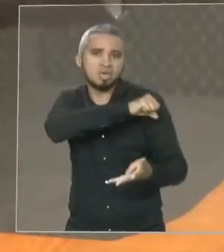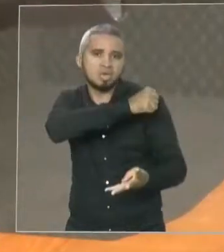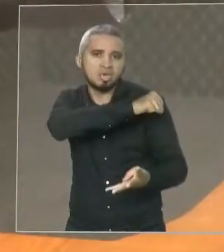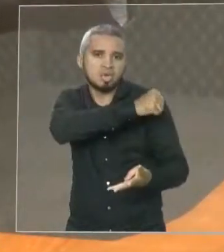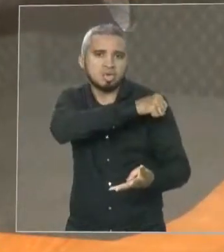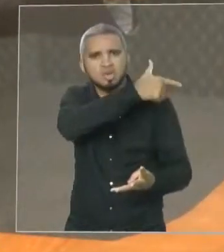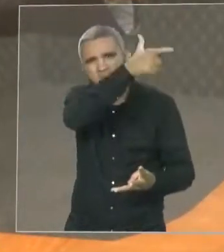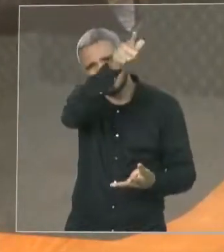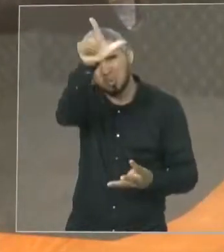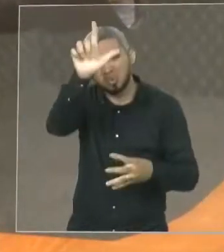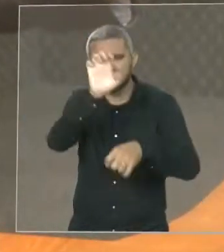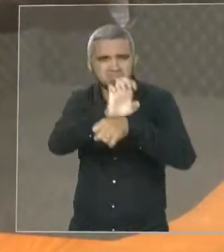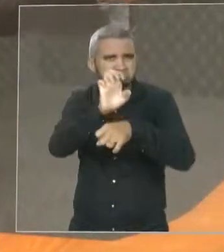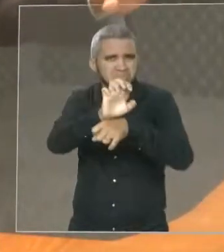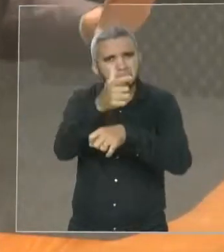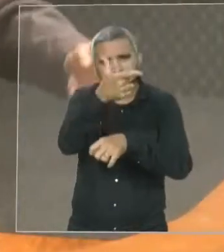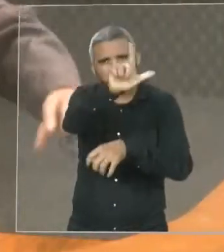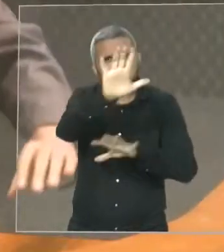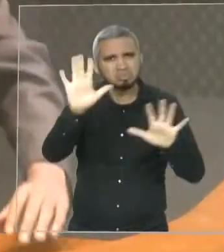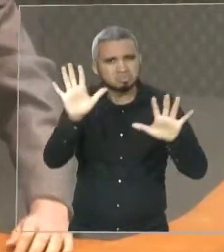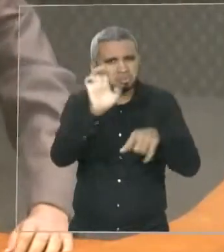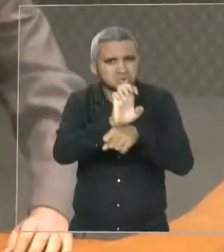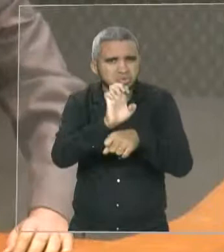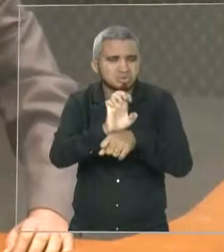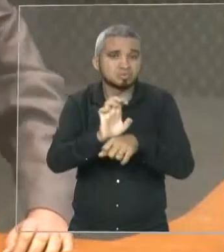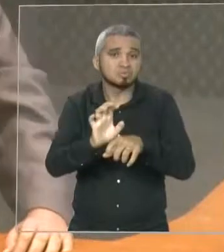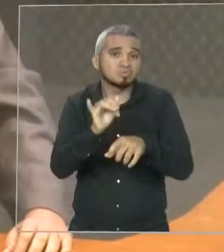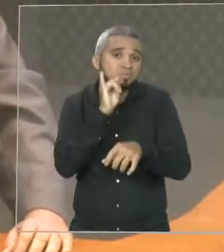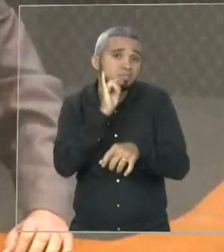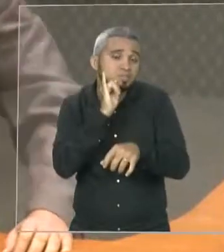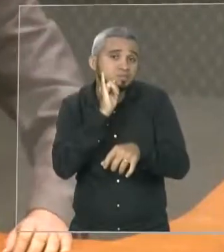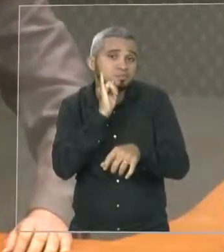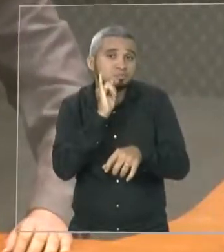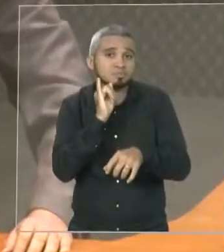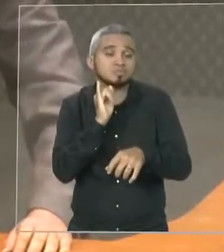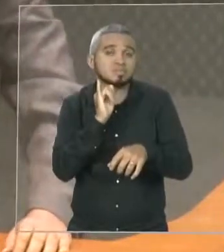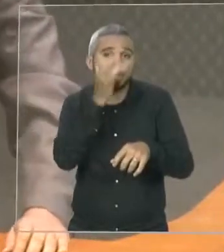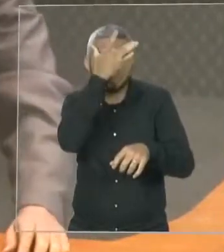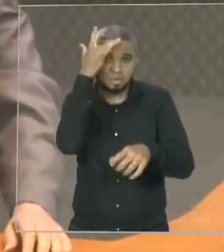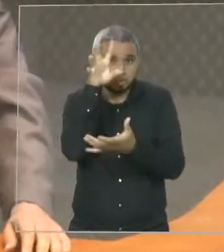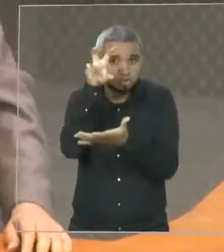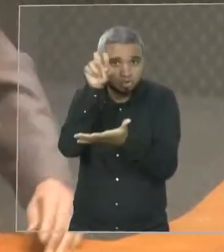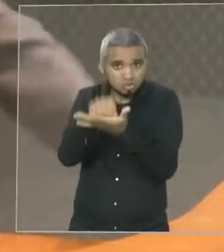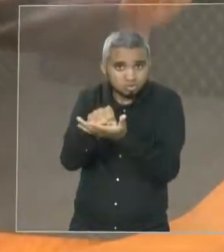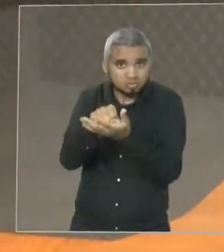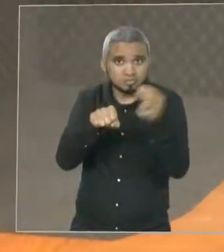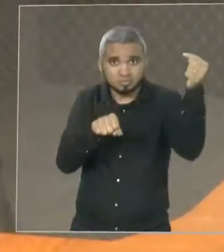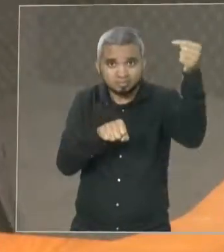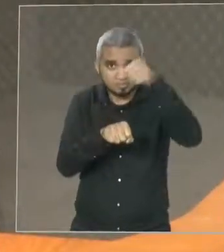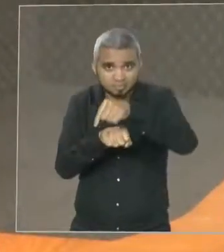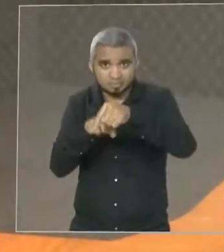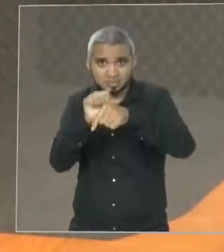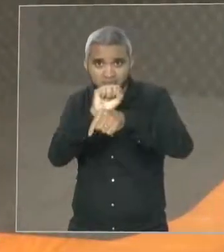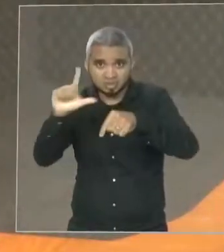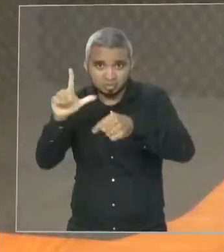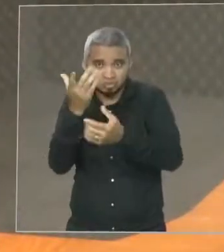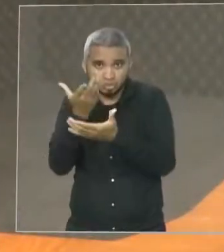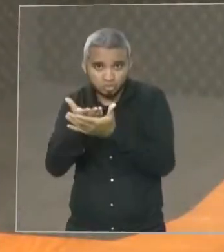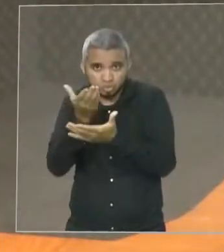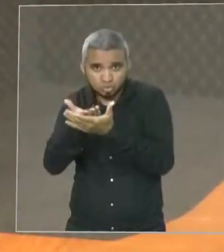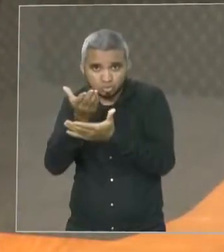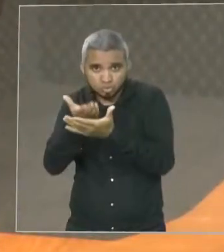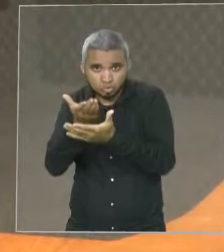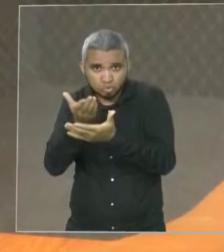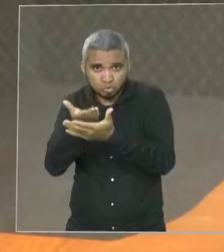qualquer lugar do país. Ocorre que, em um ano no máximo, esse estudante consegue voltar para o seu estado de